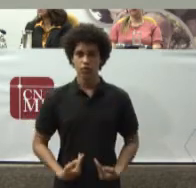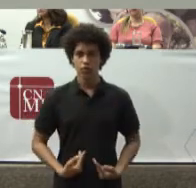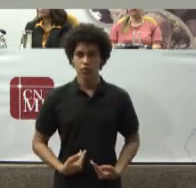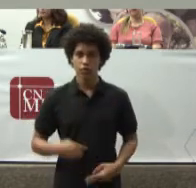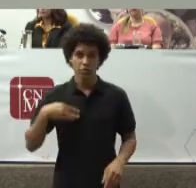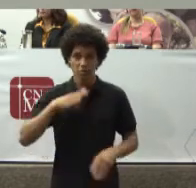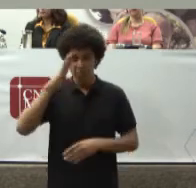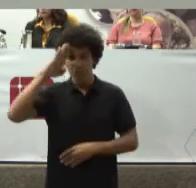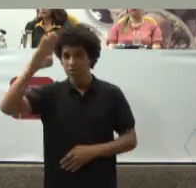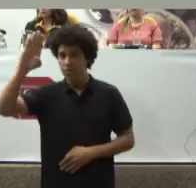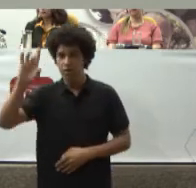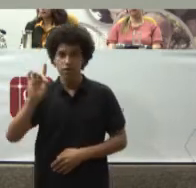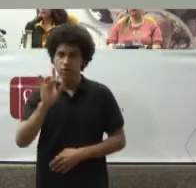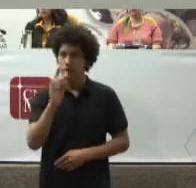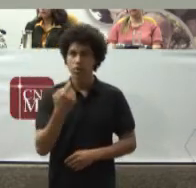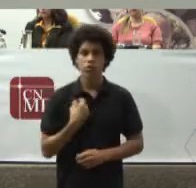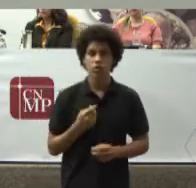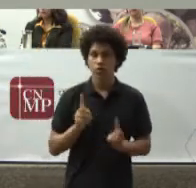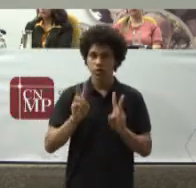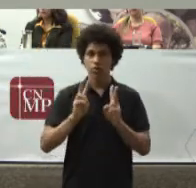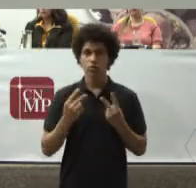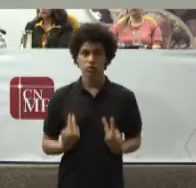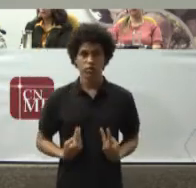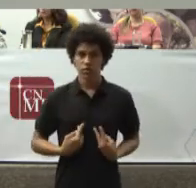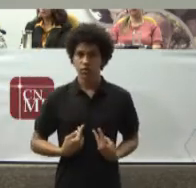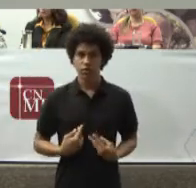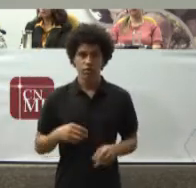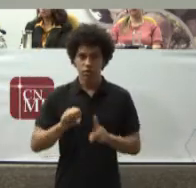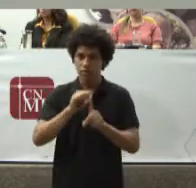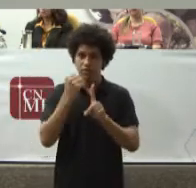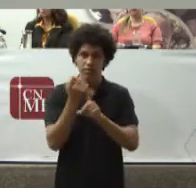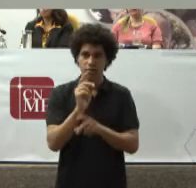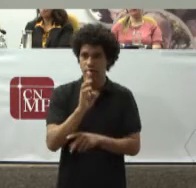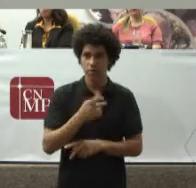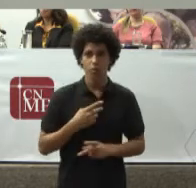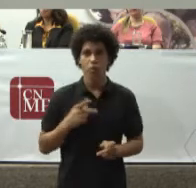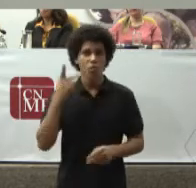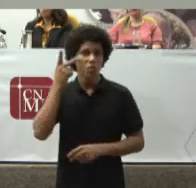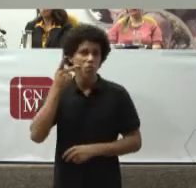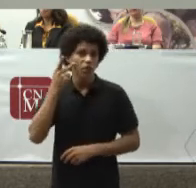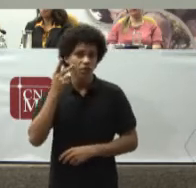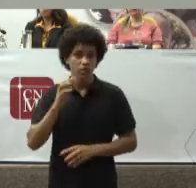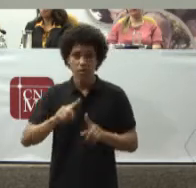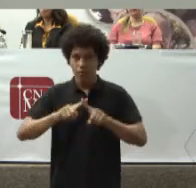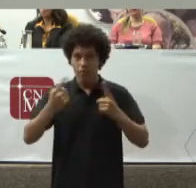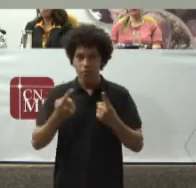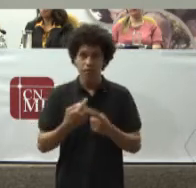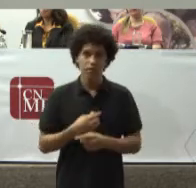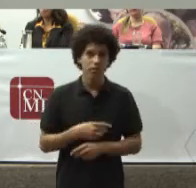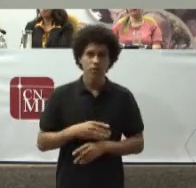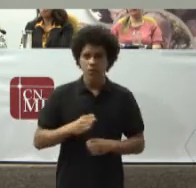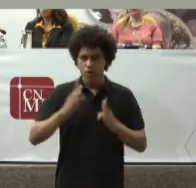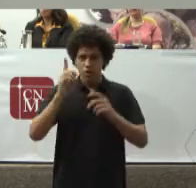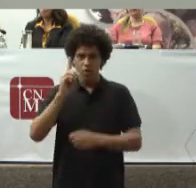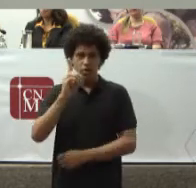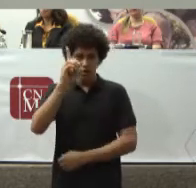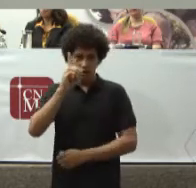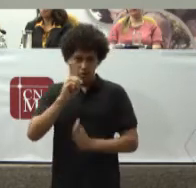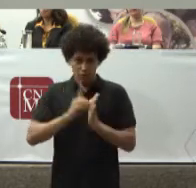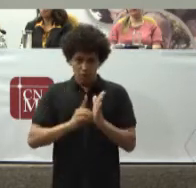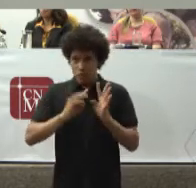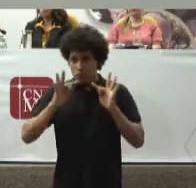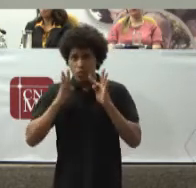Apenas Direitos civis E políticos Direitos reconhecidos Pela maioria Pela constituições E pela maioria das